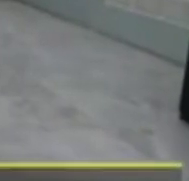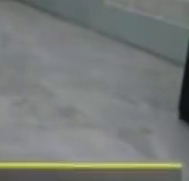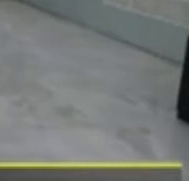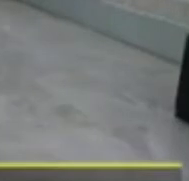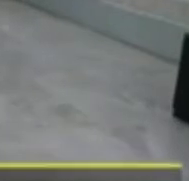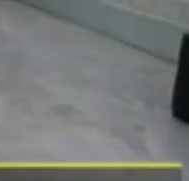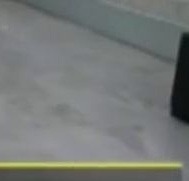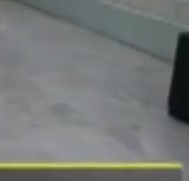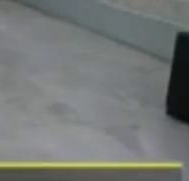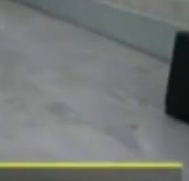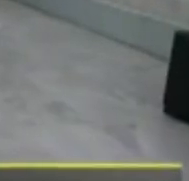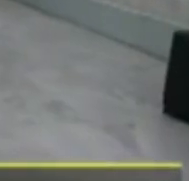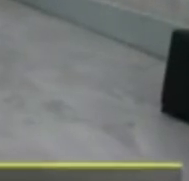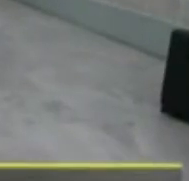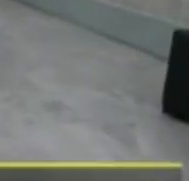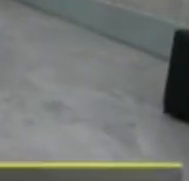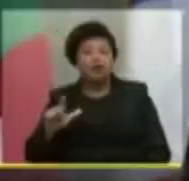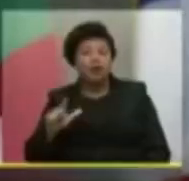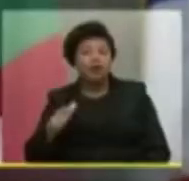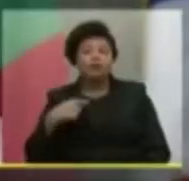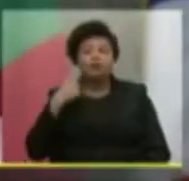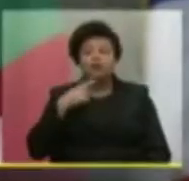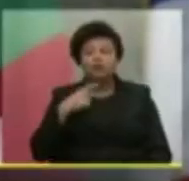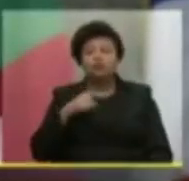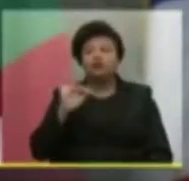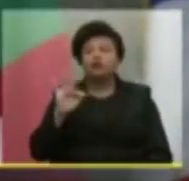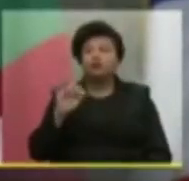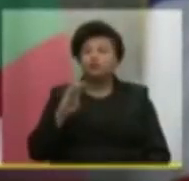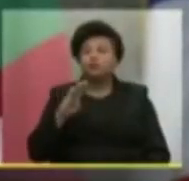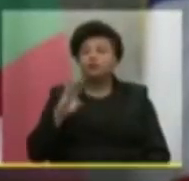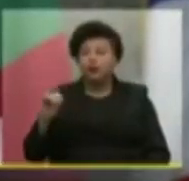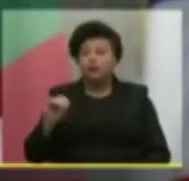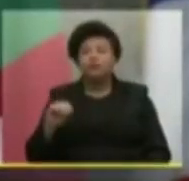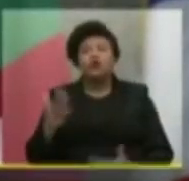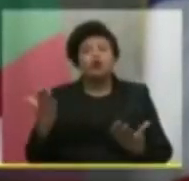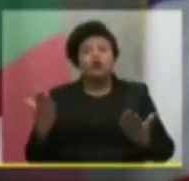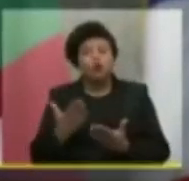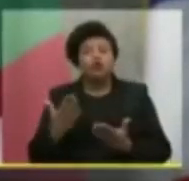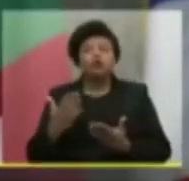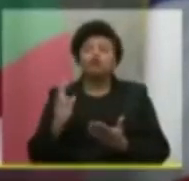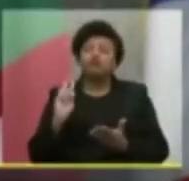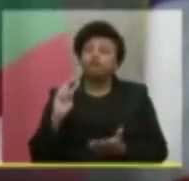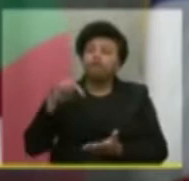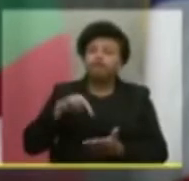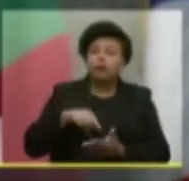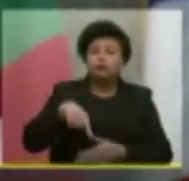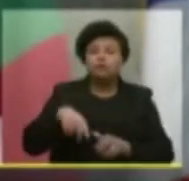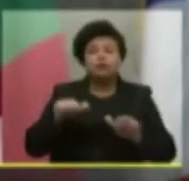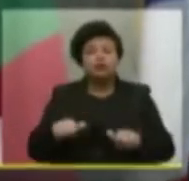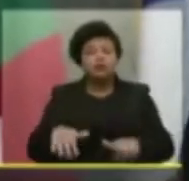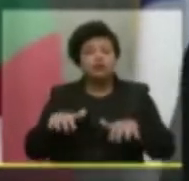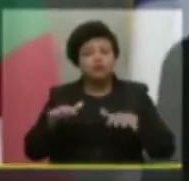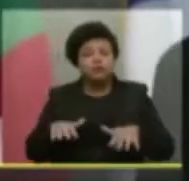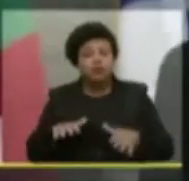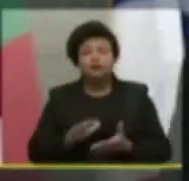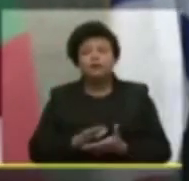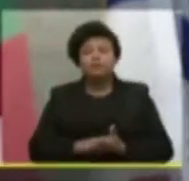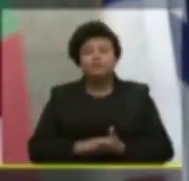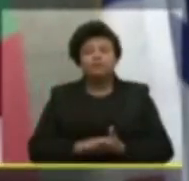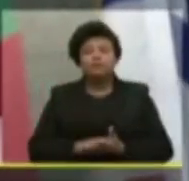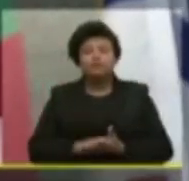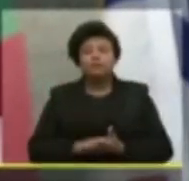aprovadas, as medidas devem começar a valer a partir do próximo ano e irão substituir a atual majoração do ICMS.